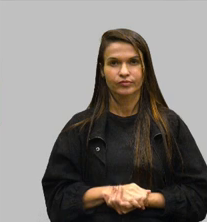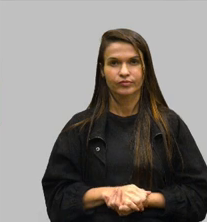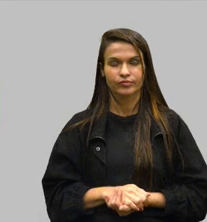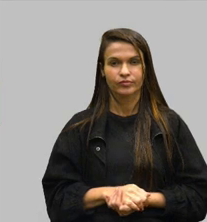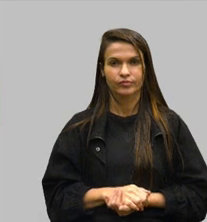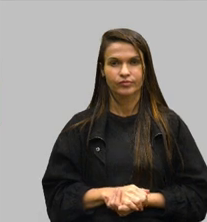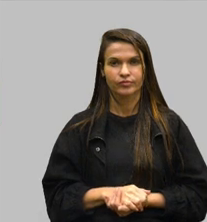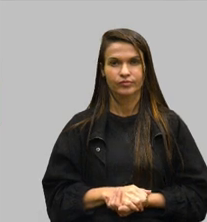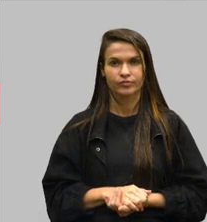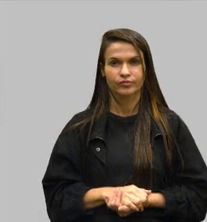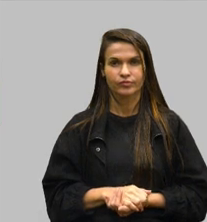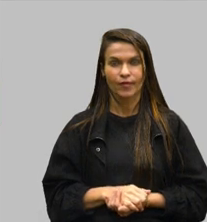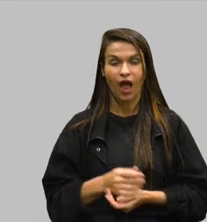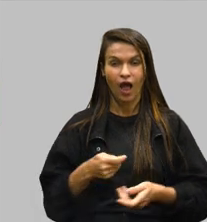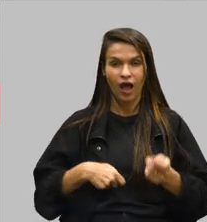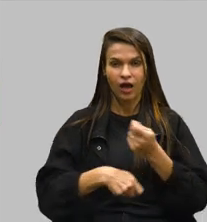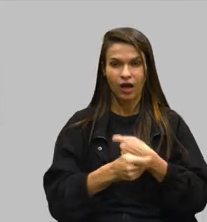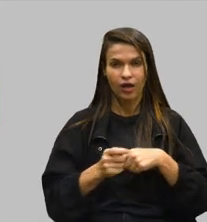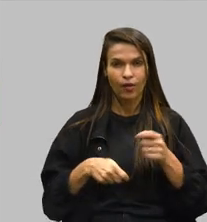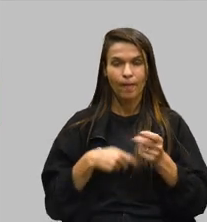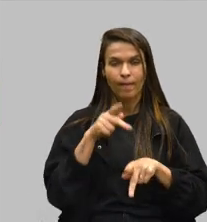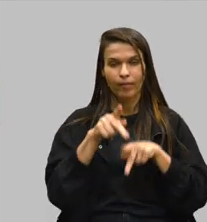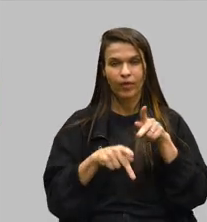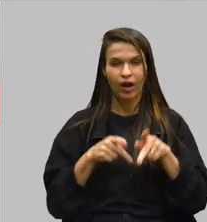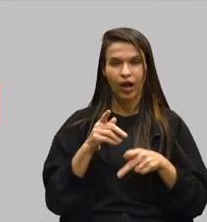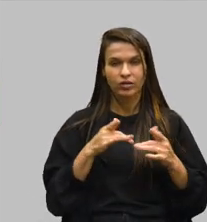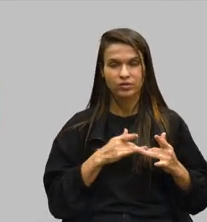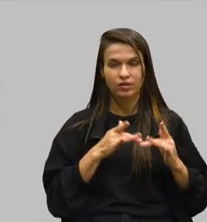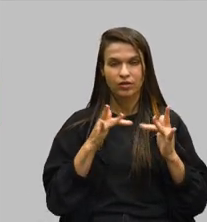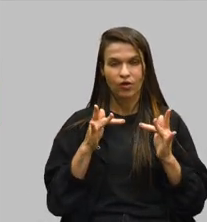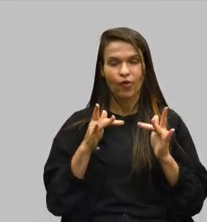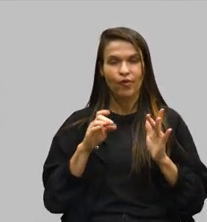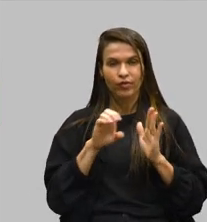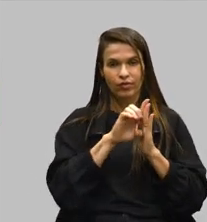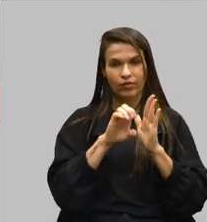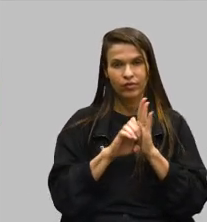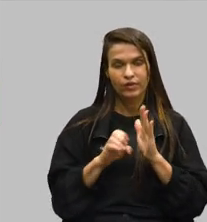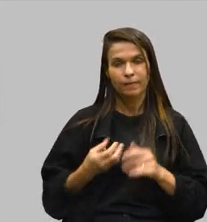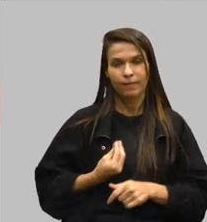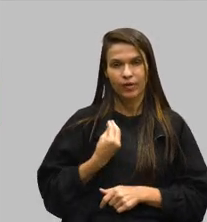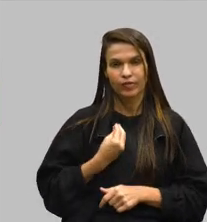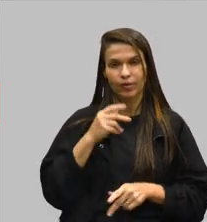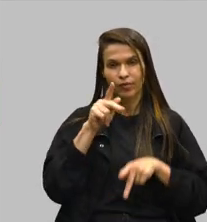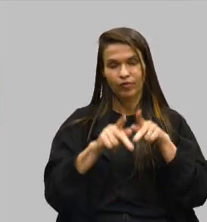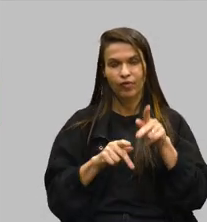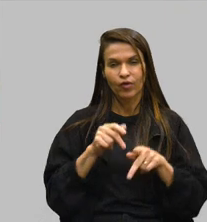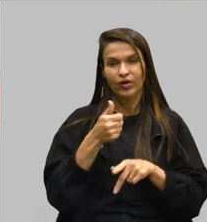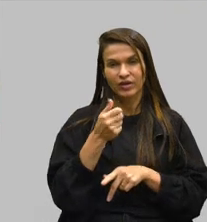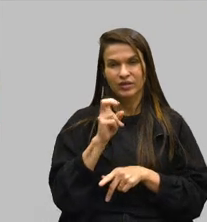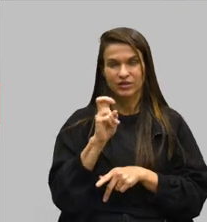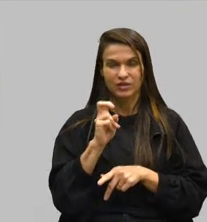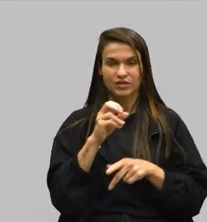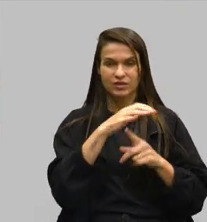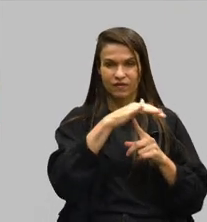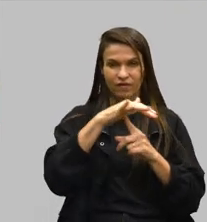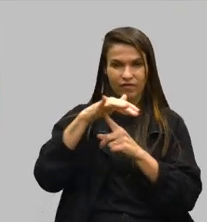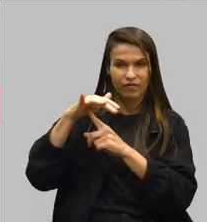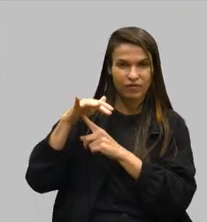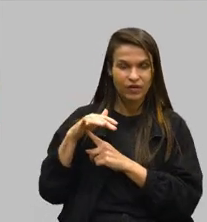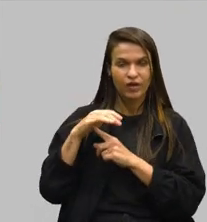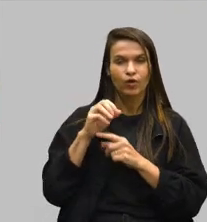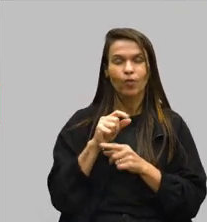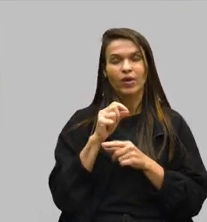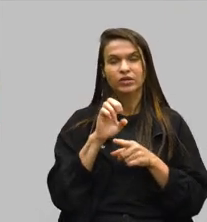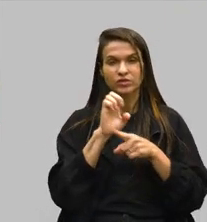A Economia Popular Solidária, através de emendas da Comissão de Participação Popular, foram 15 feiras regionais, uma feira estadual